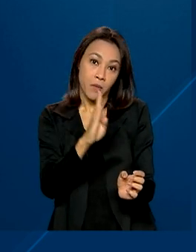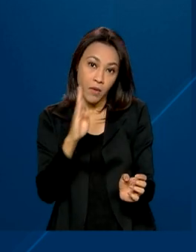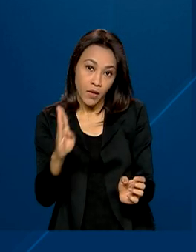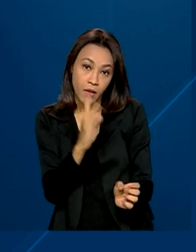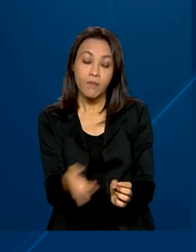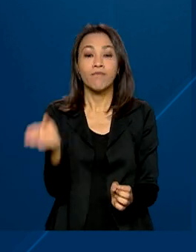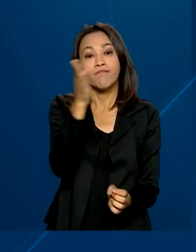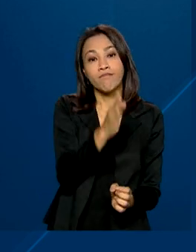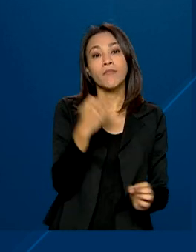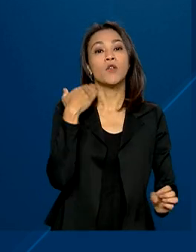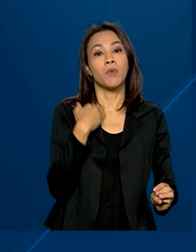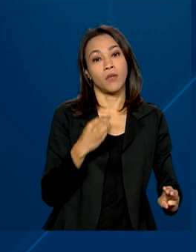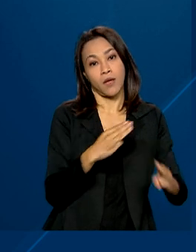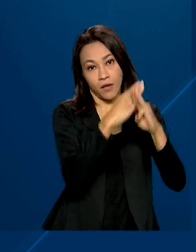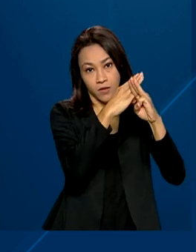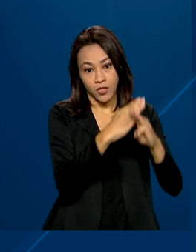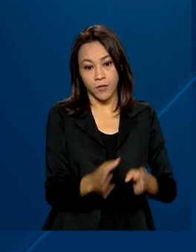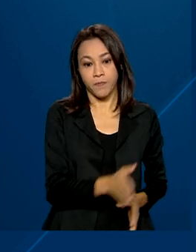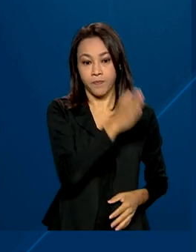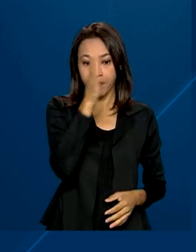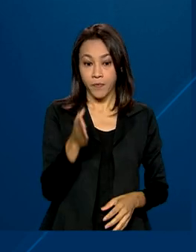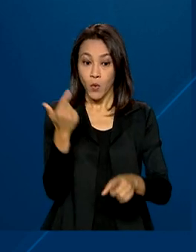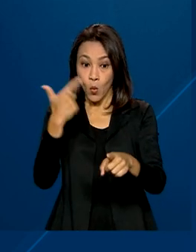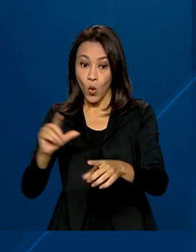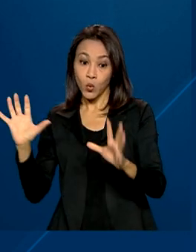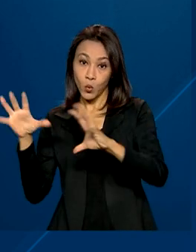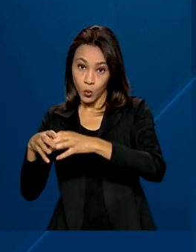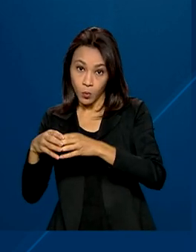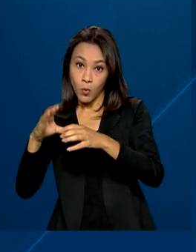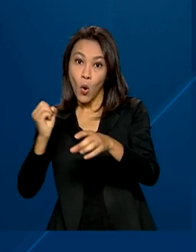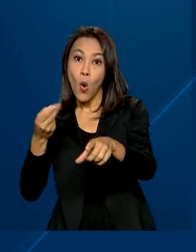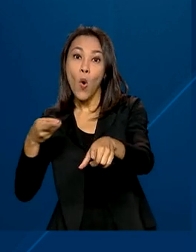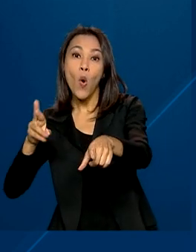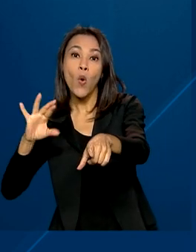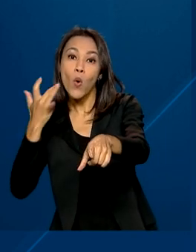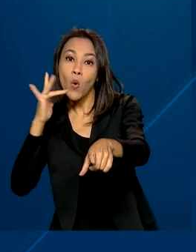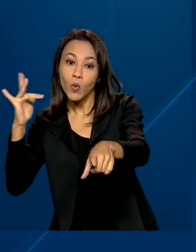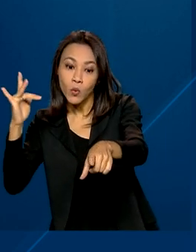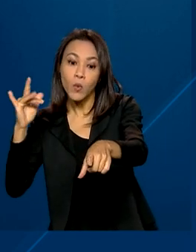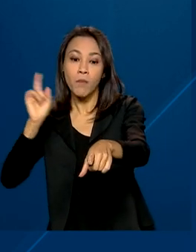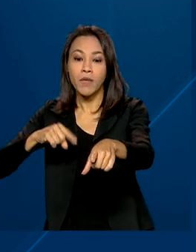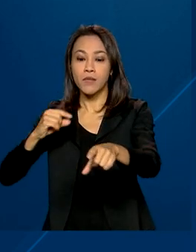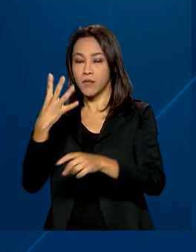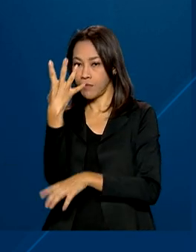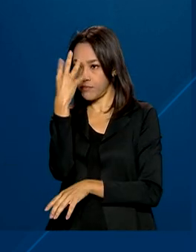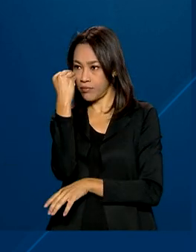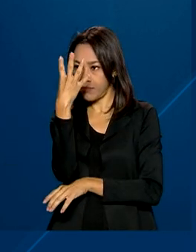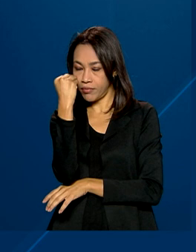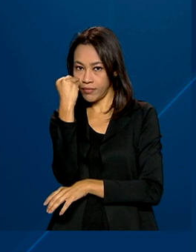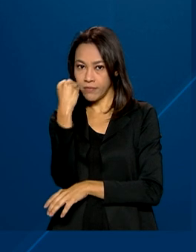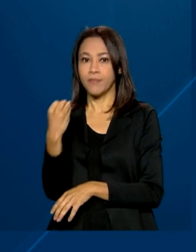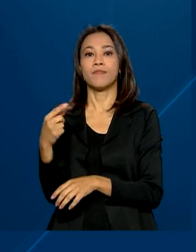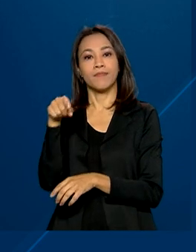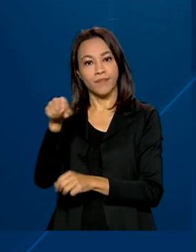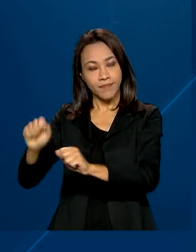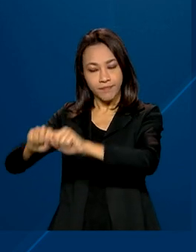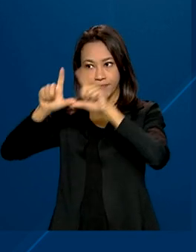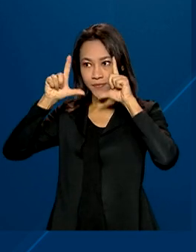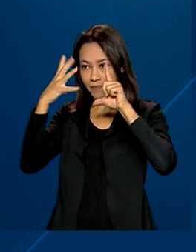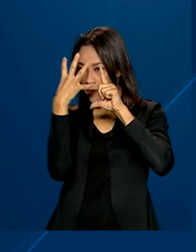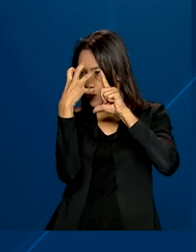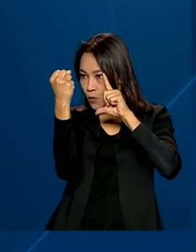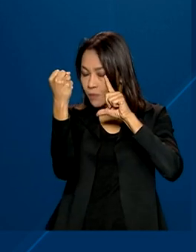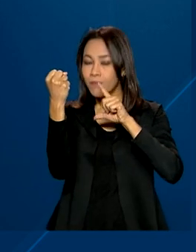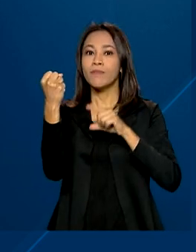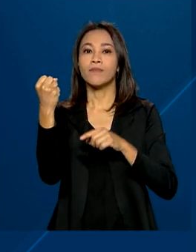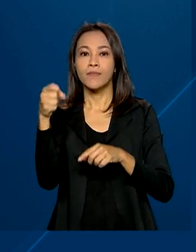e a Caixa Econômica Federal. Já para o nível ouro, é preciso fazer o reconhecimento facial e o gov.br identifica